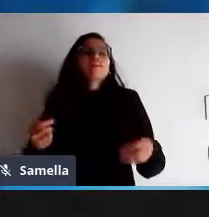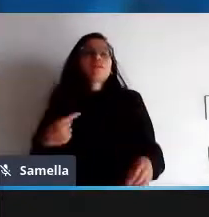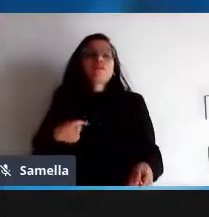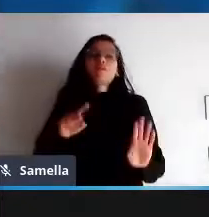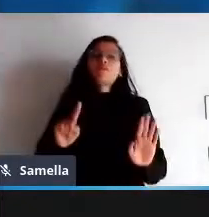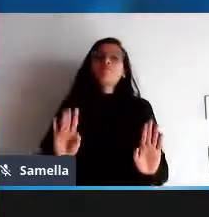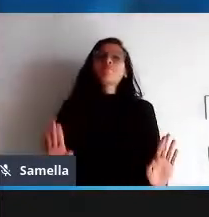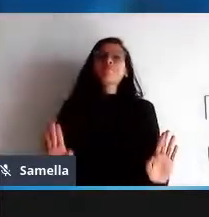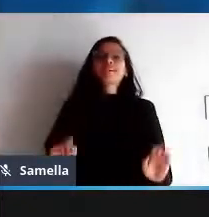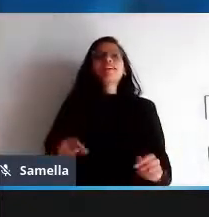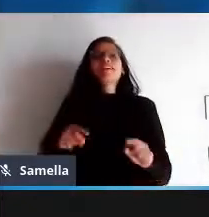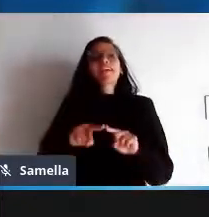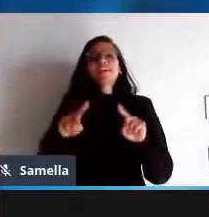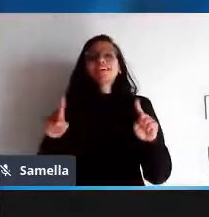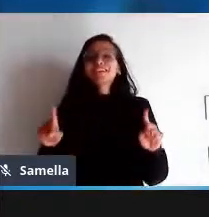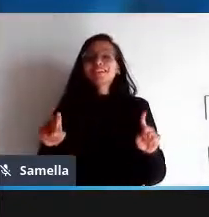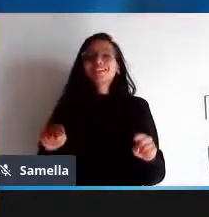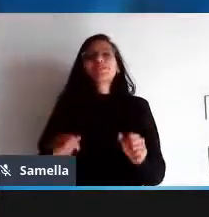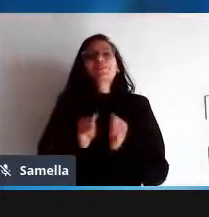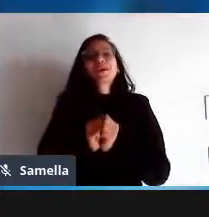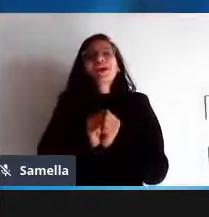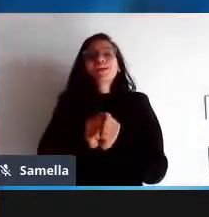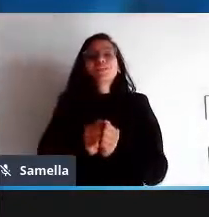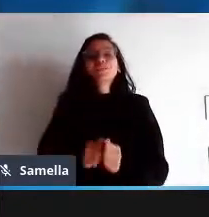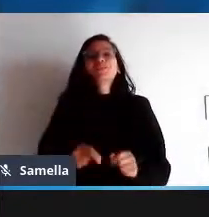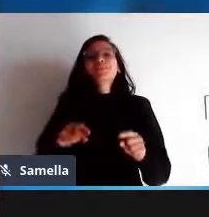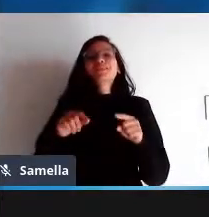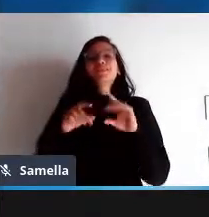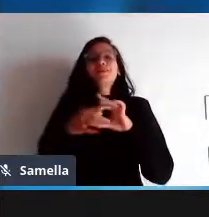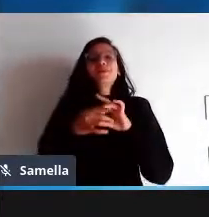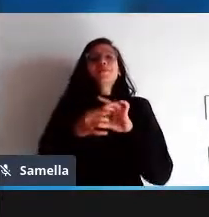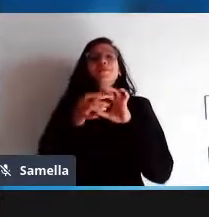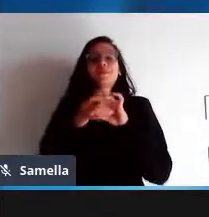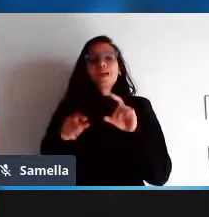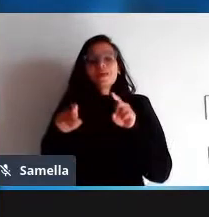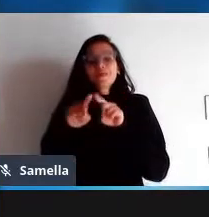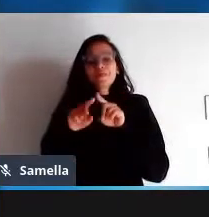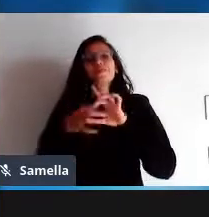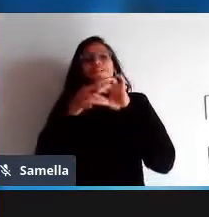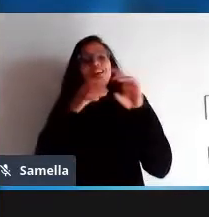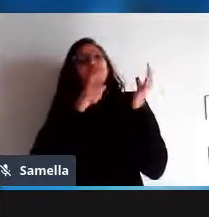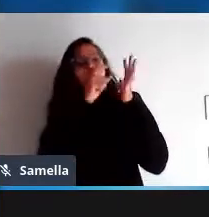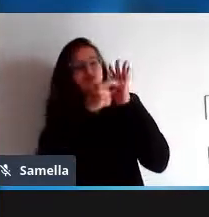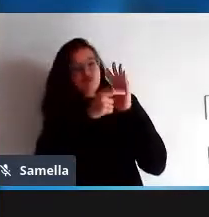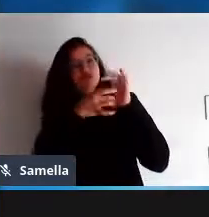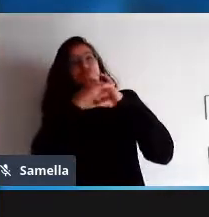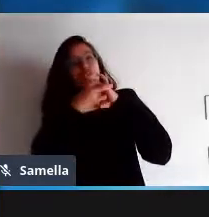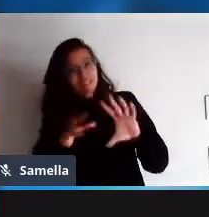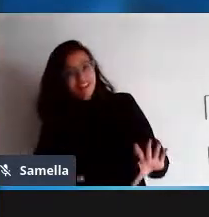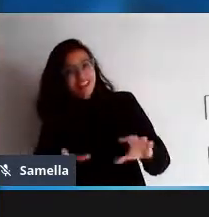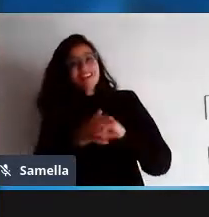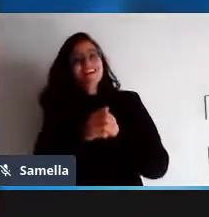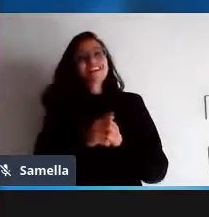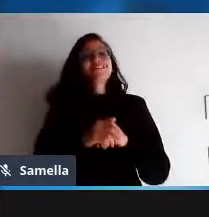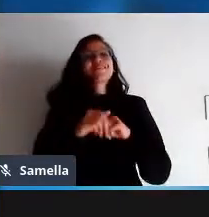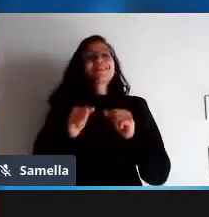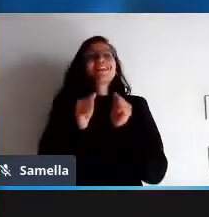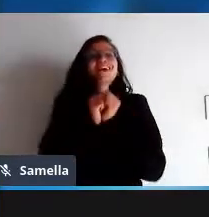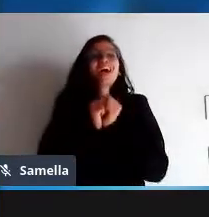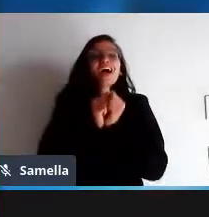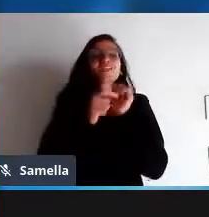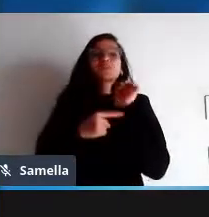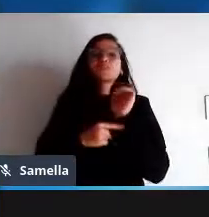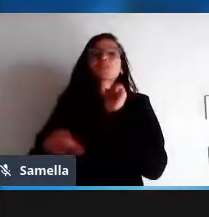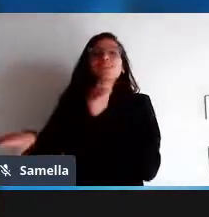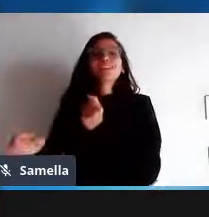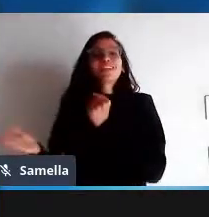das licenças caríssimas às vezes do software proprietário ou até mesmo das amarras de uma forma geral do software